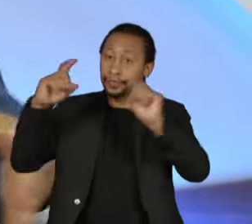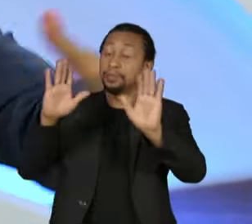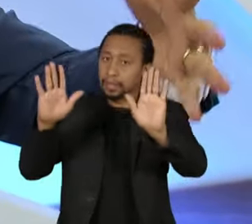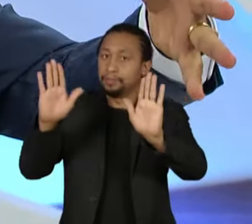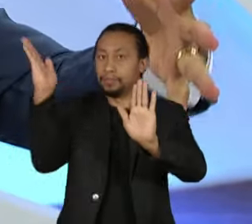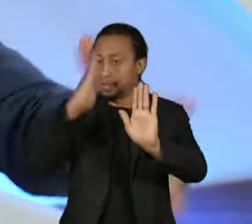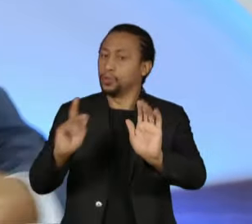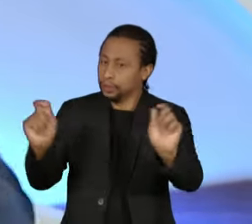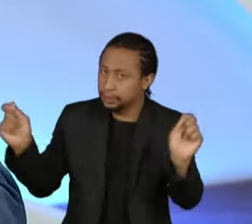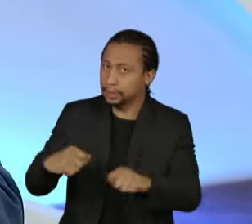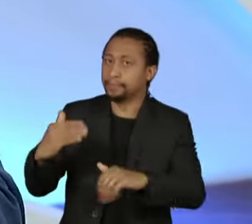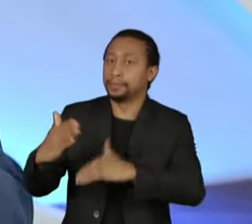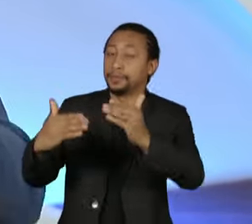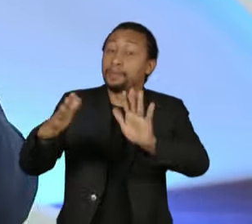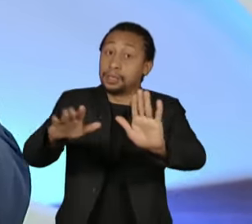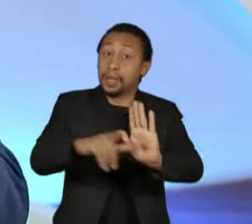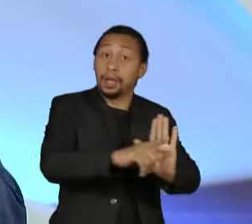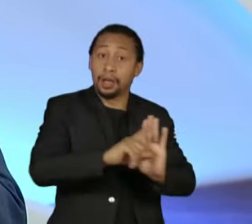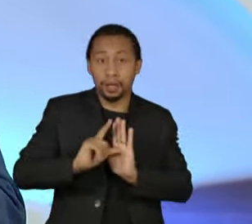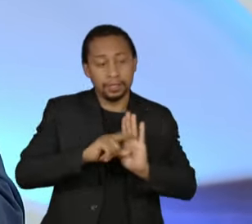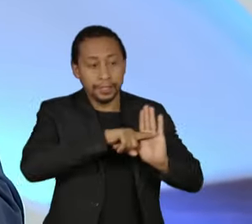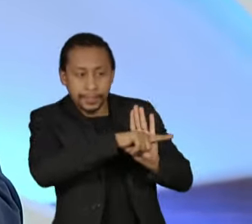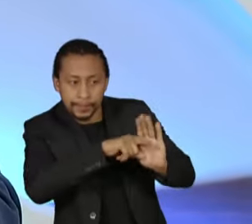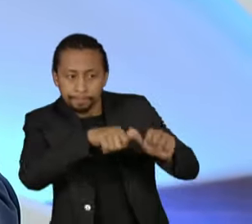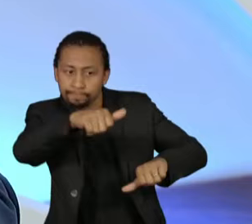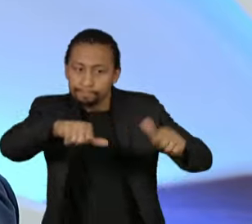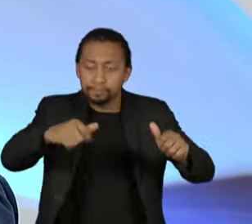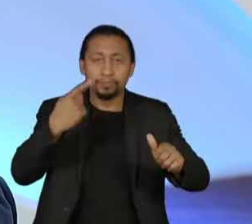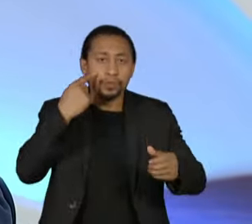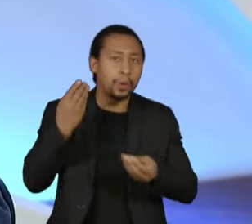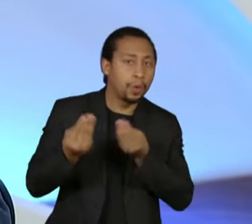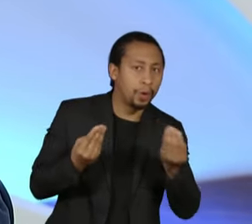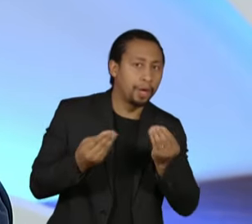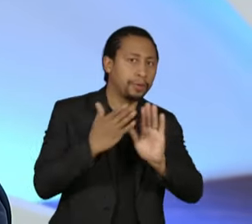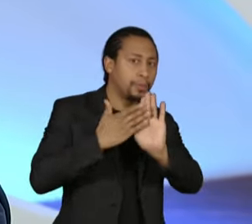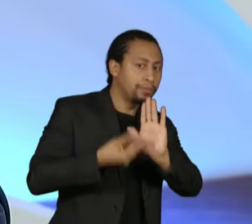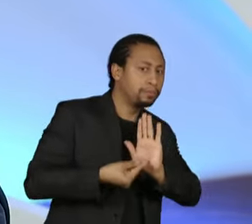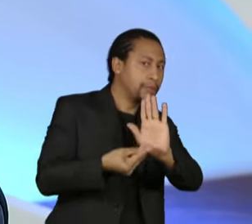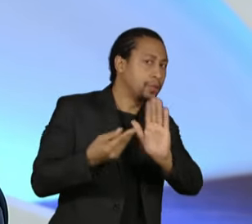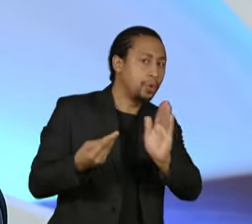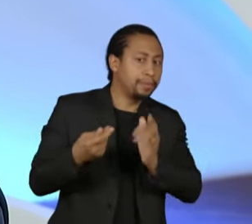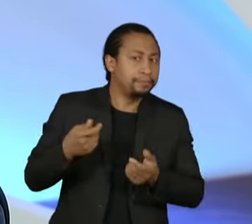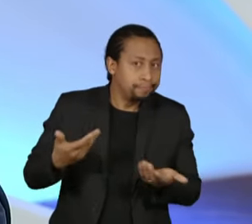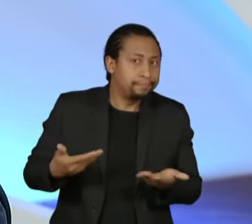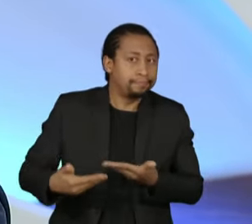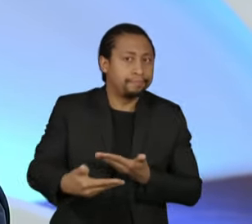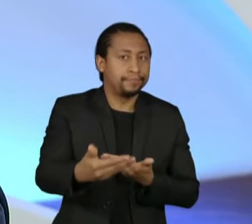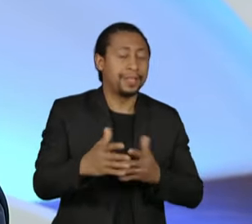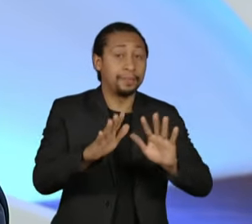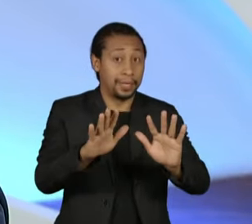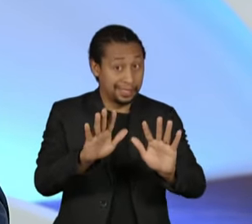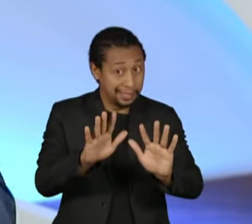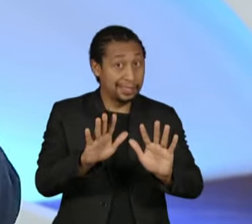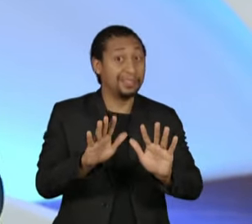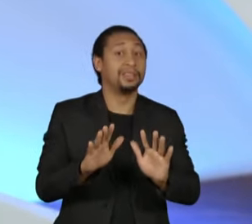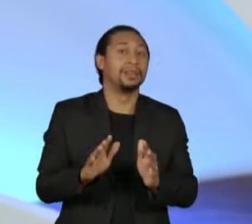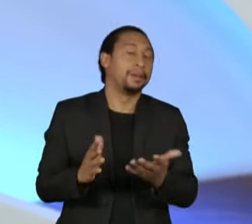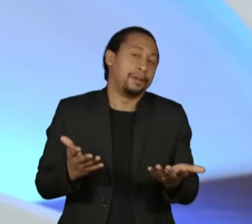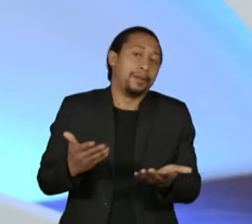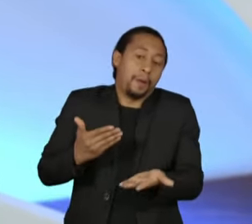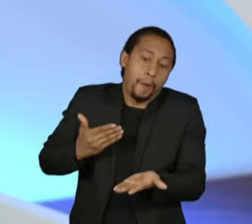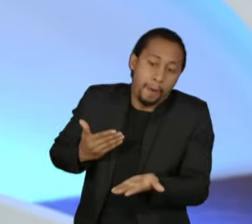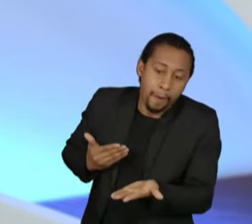que fazer o dever de casa. Vamos começar fazendo medidas corajosas, duras. Agora, não podemos abrir mão de